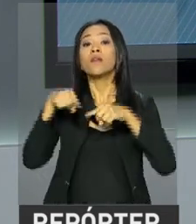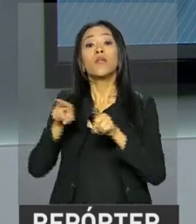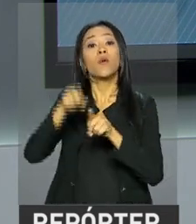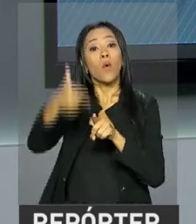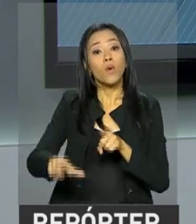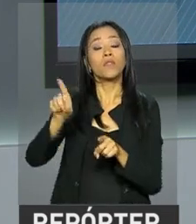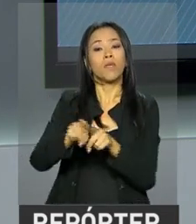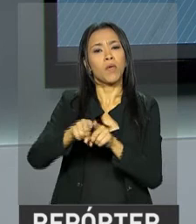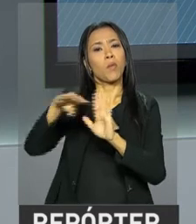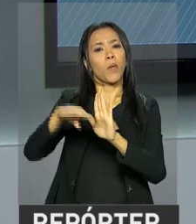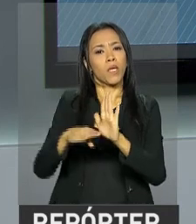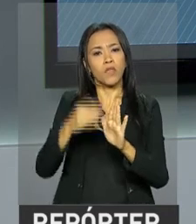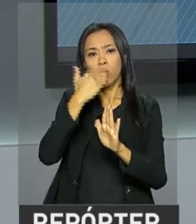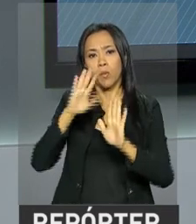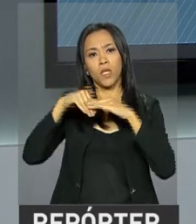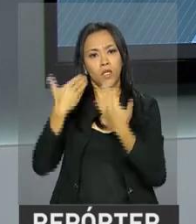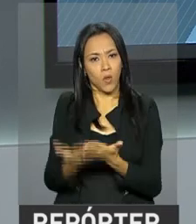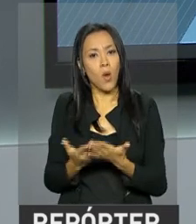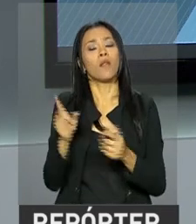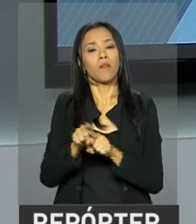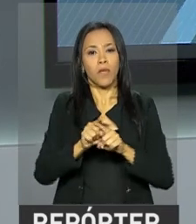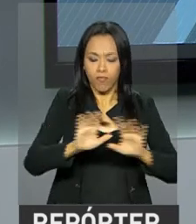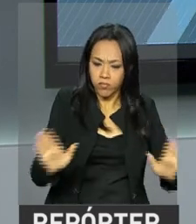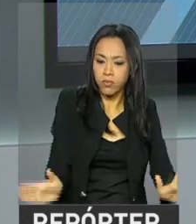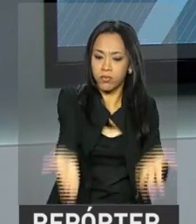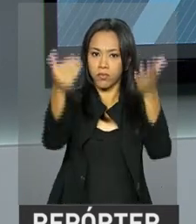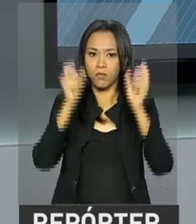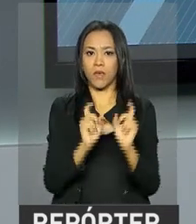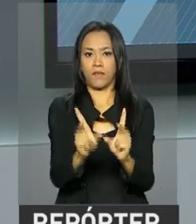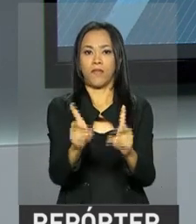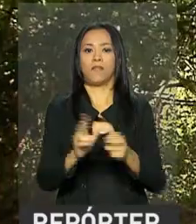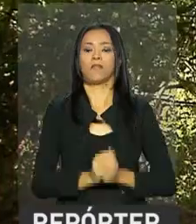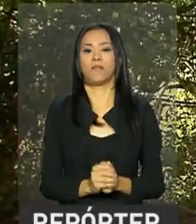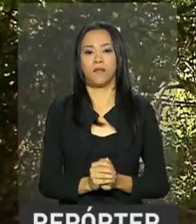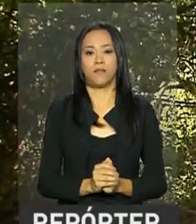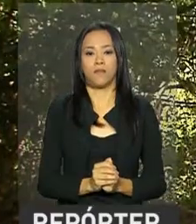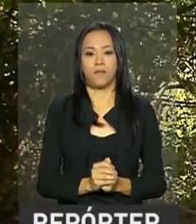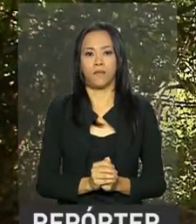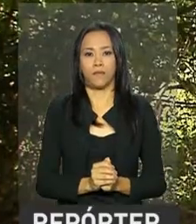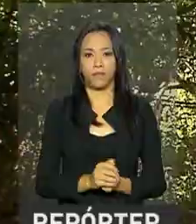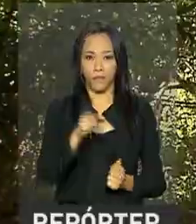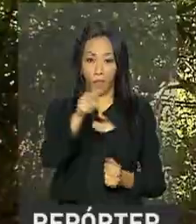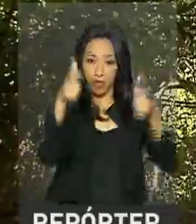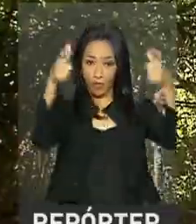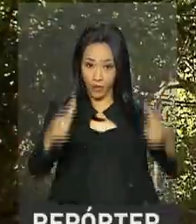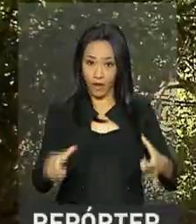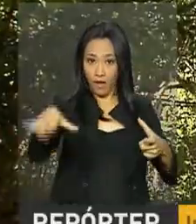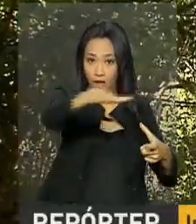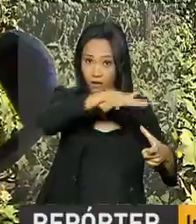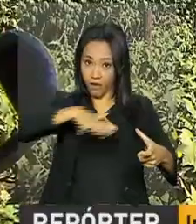Nacional de Alimentação Escolar, ajudam a impulsionar as vendas. Nesta pequena